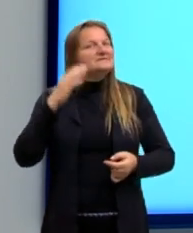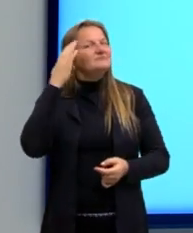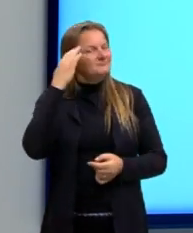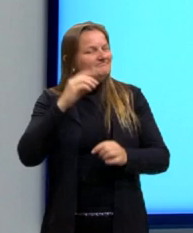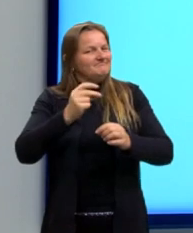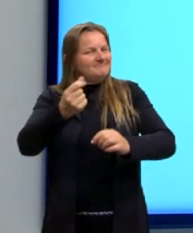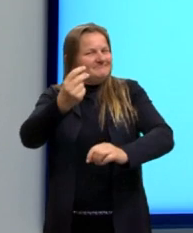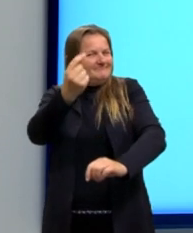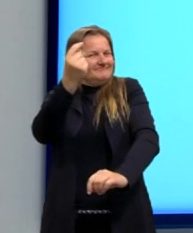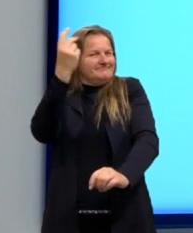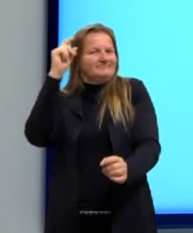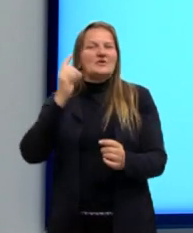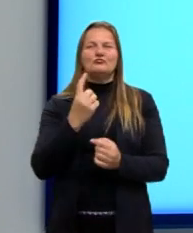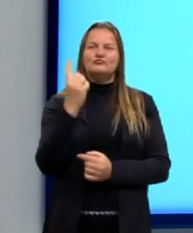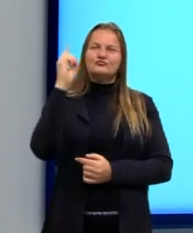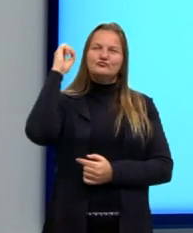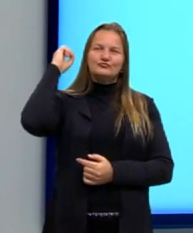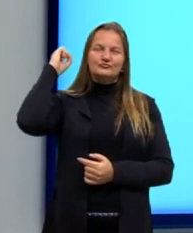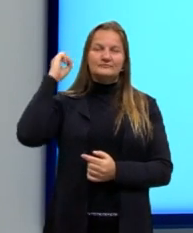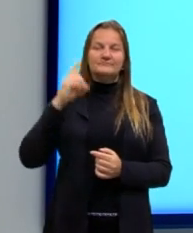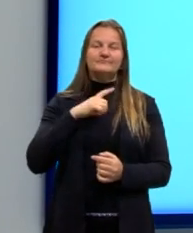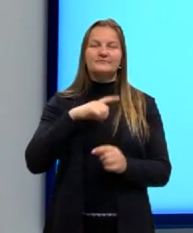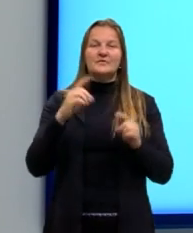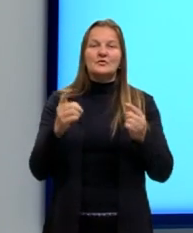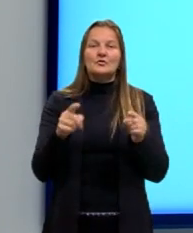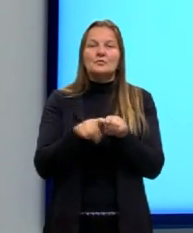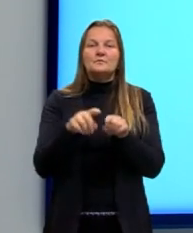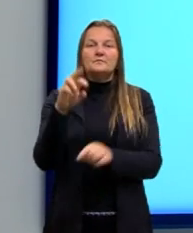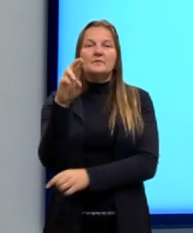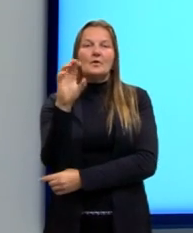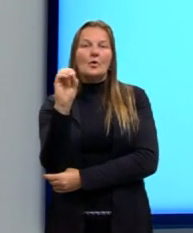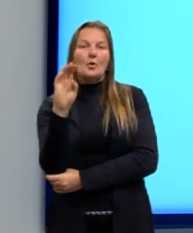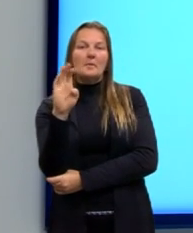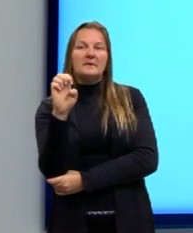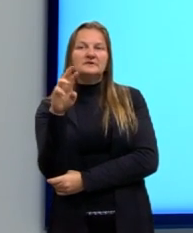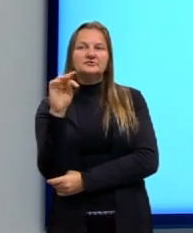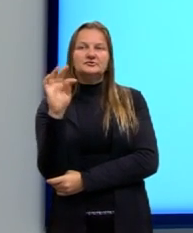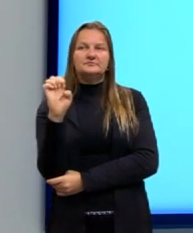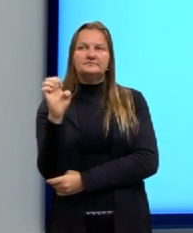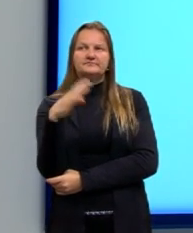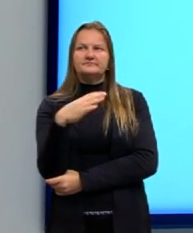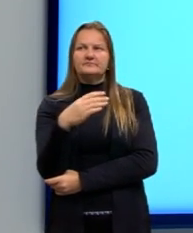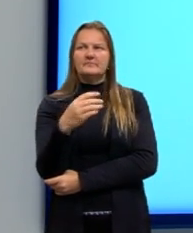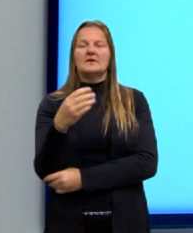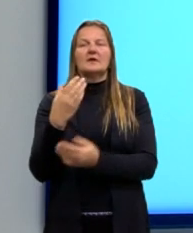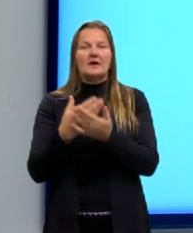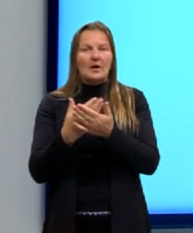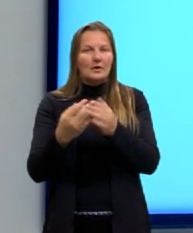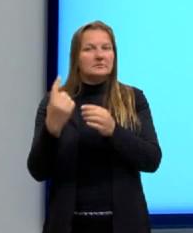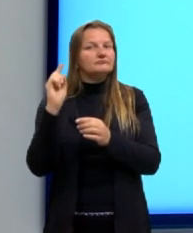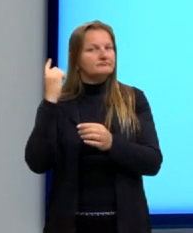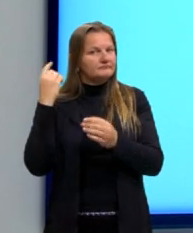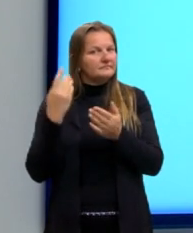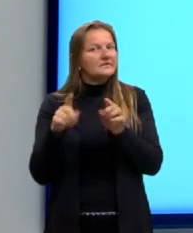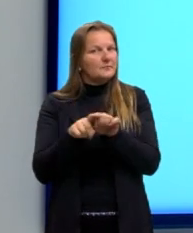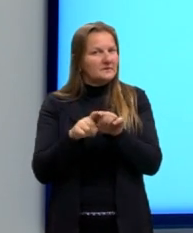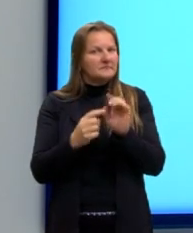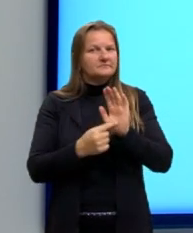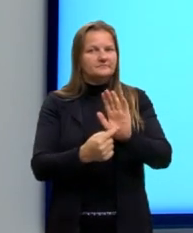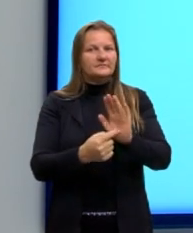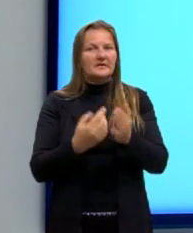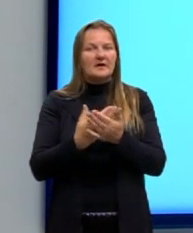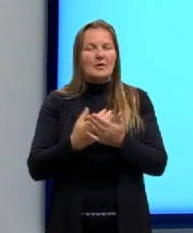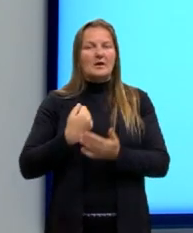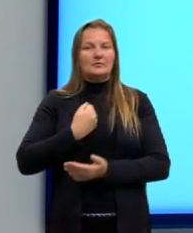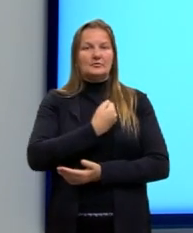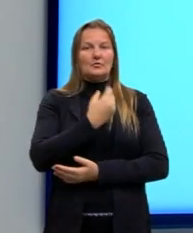defendia essa ideia. E também o Robert Ruck, que a gente já viu em outra aula, né? Também na aula 8